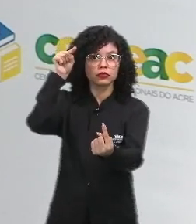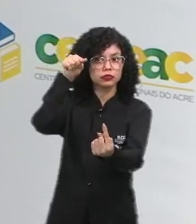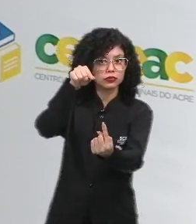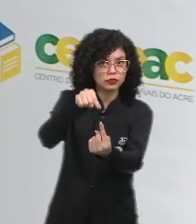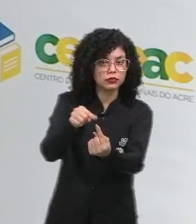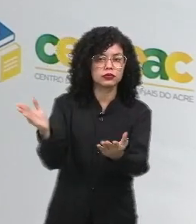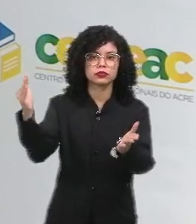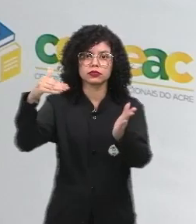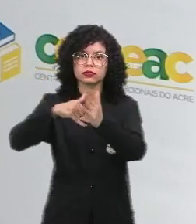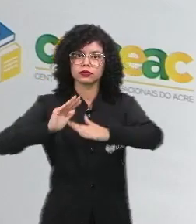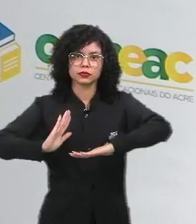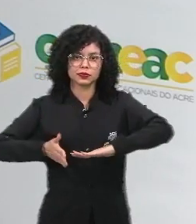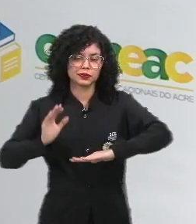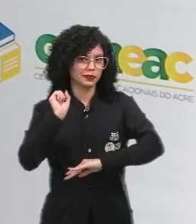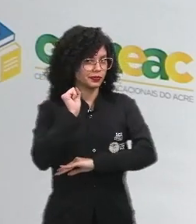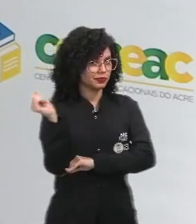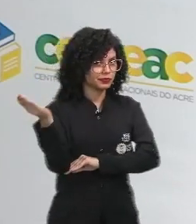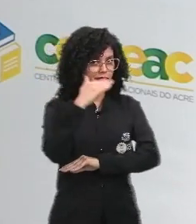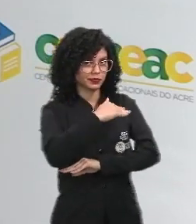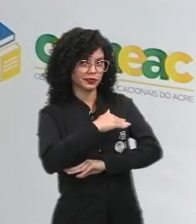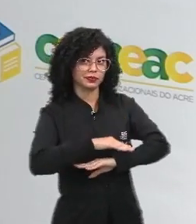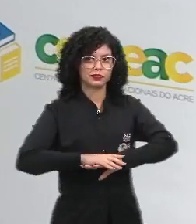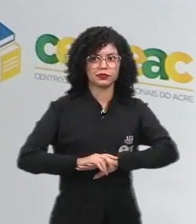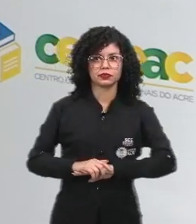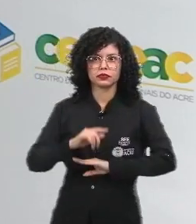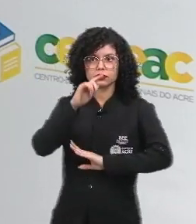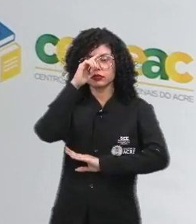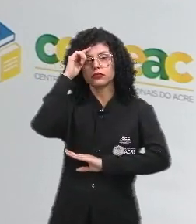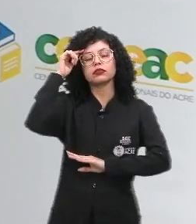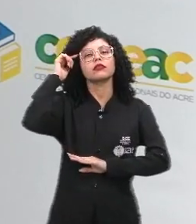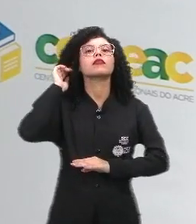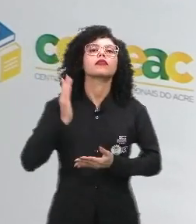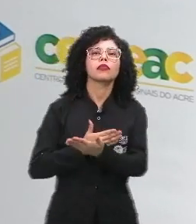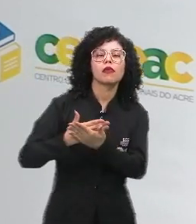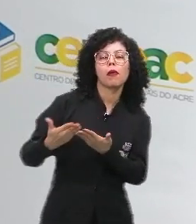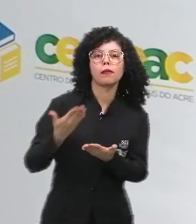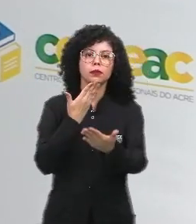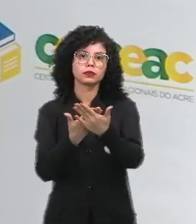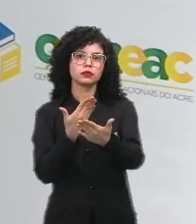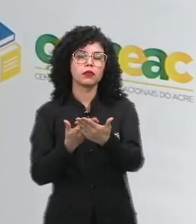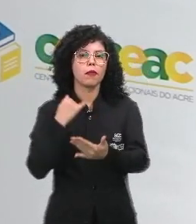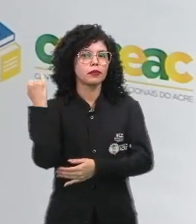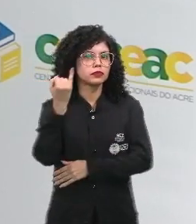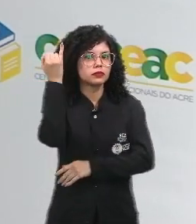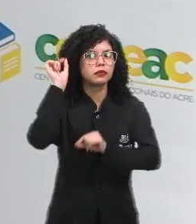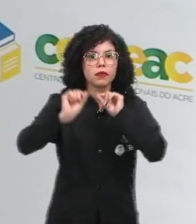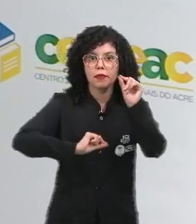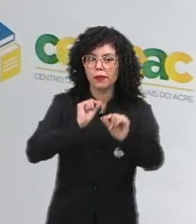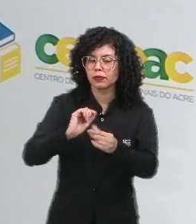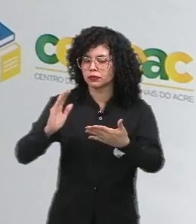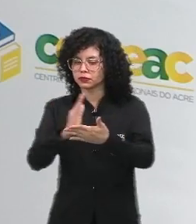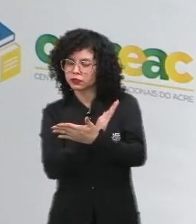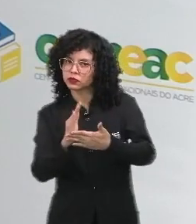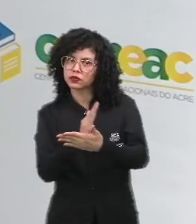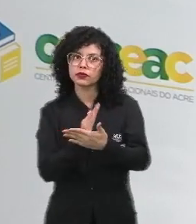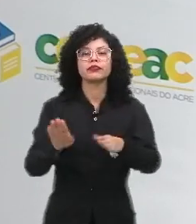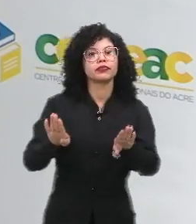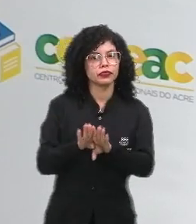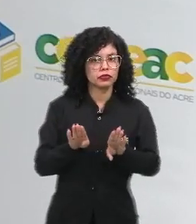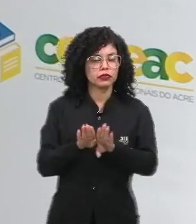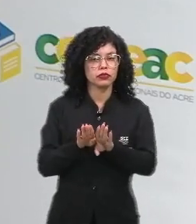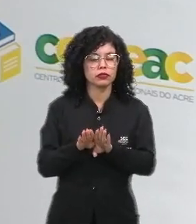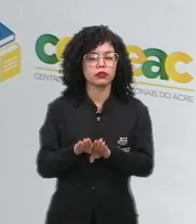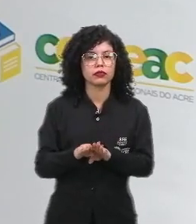ao modernismo. Vamos lá? Então, para iniciar nossa aula, é importante que a gente faça algumas ponderações.